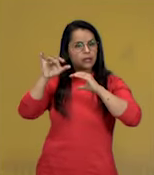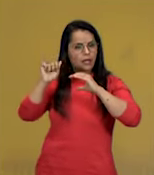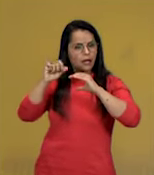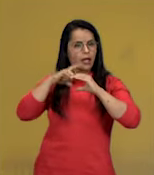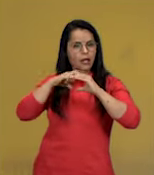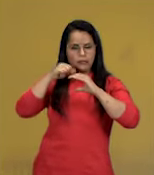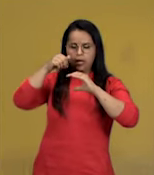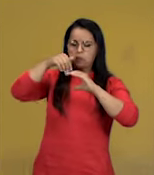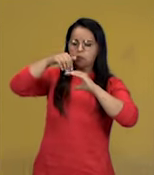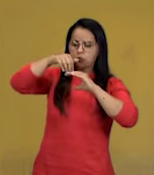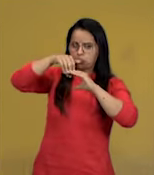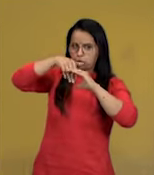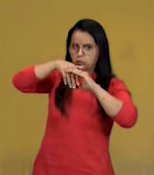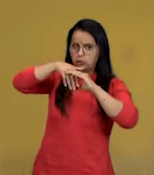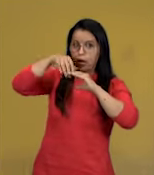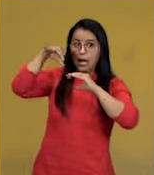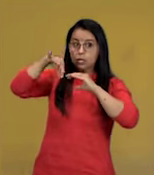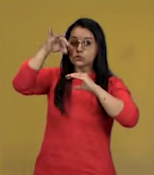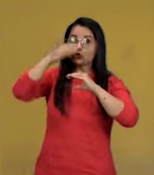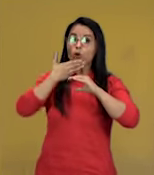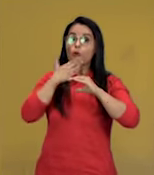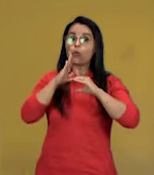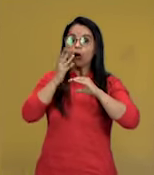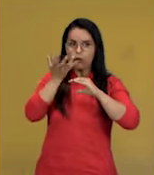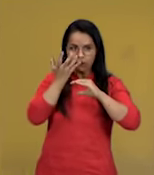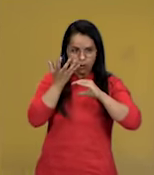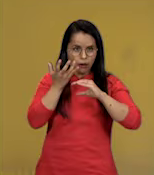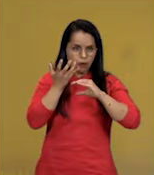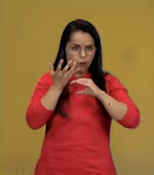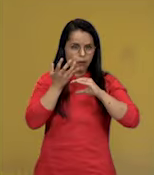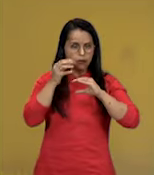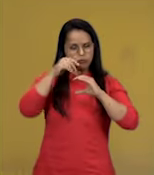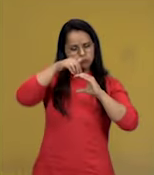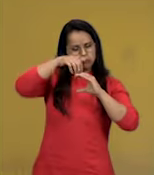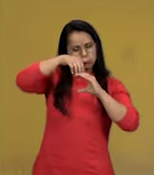permeabilidade seletiva. Permite apenas alguns.